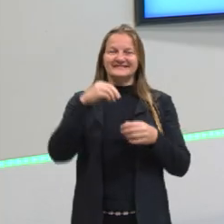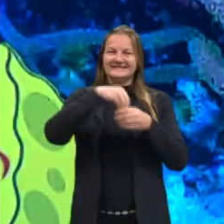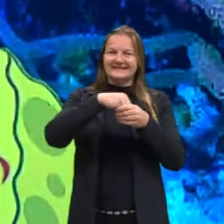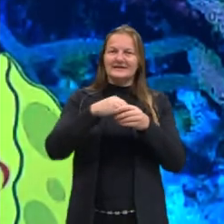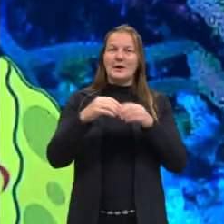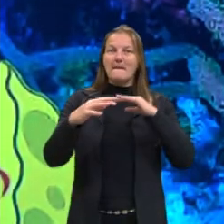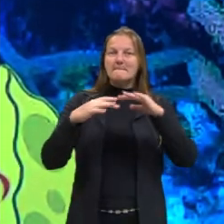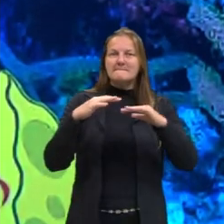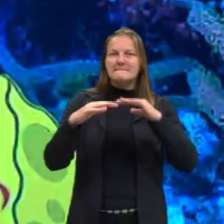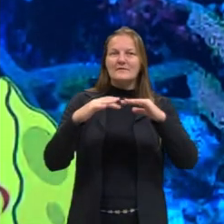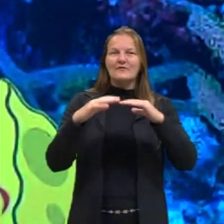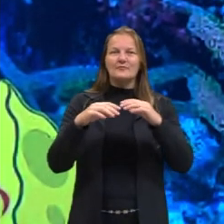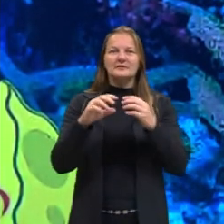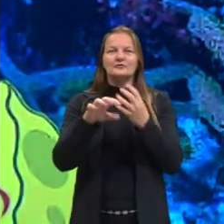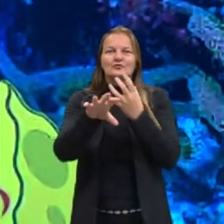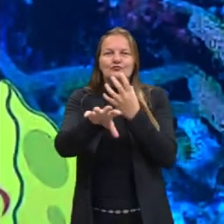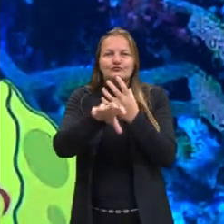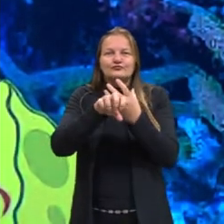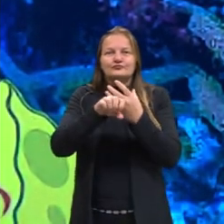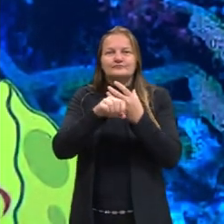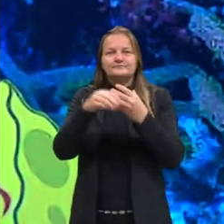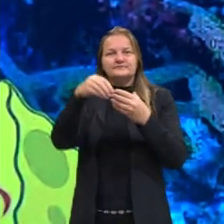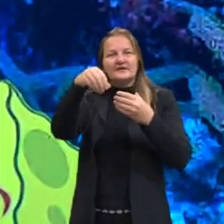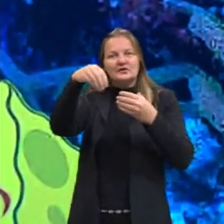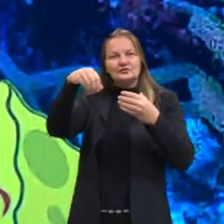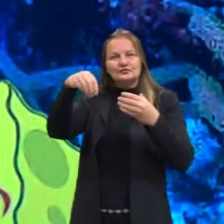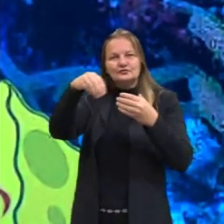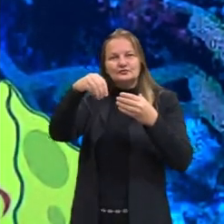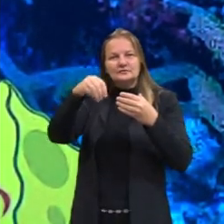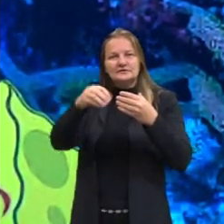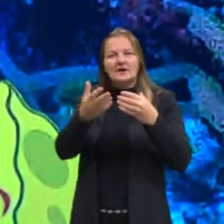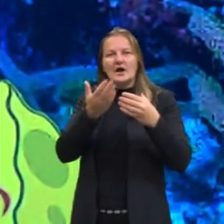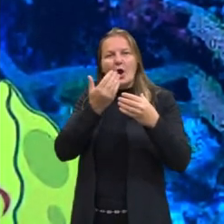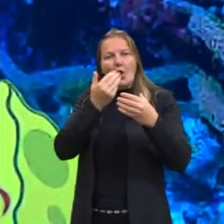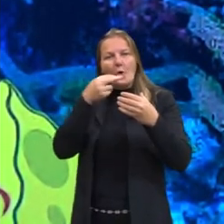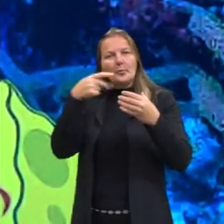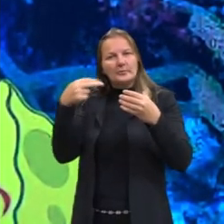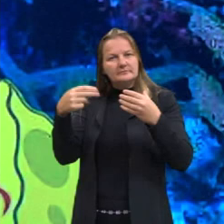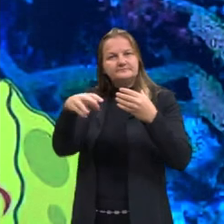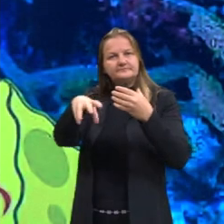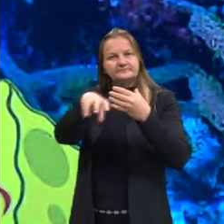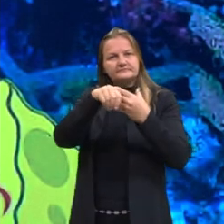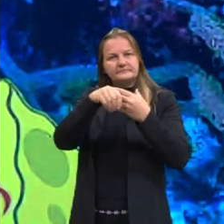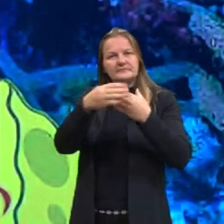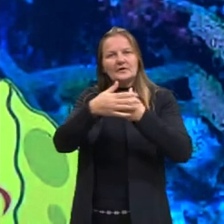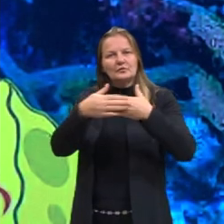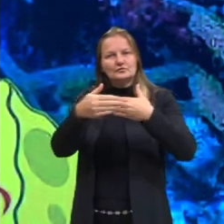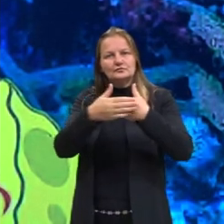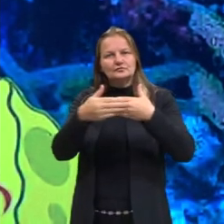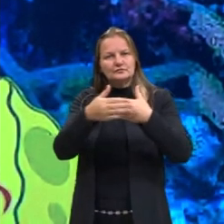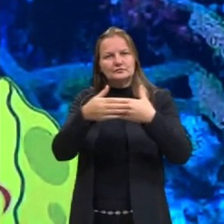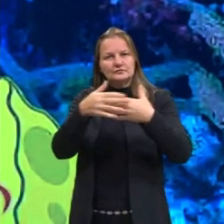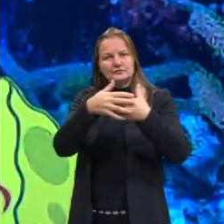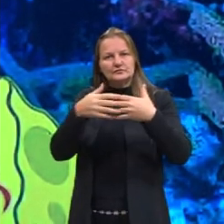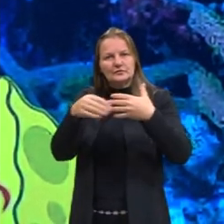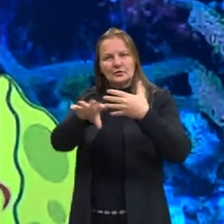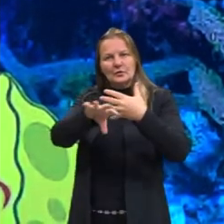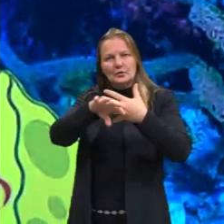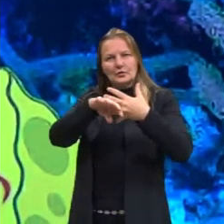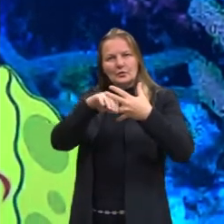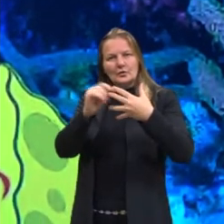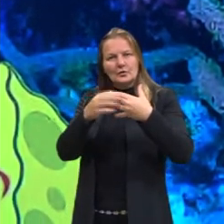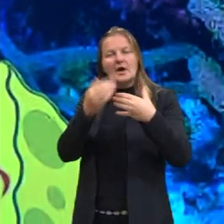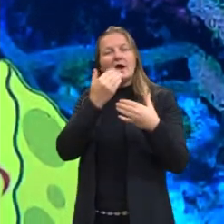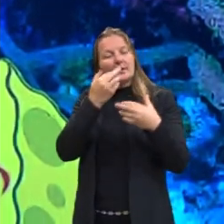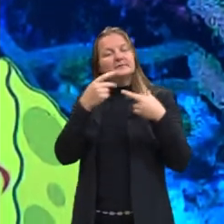movimento, ela vai ficando ali algumas substâncias, substratos no tecido do indivíduo e ele vai se